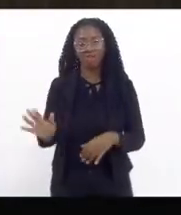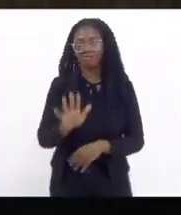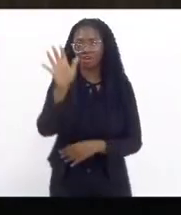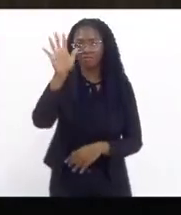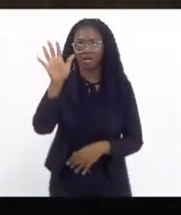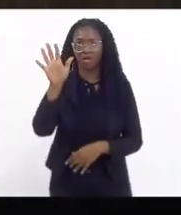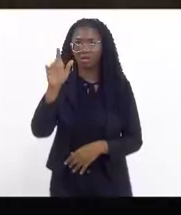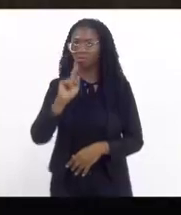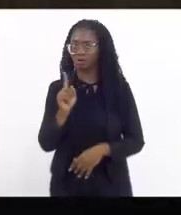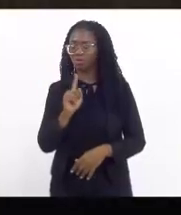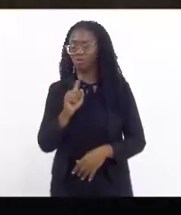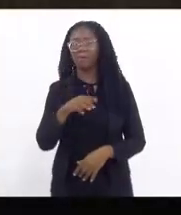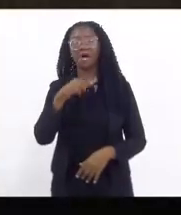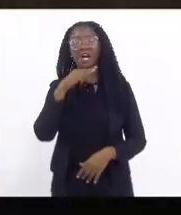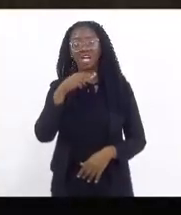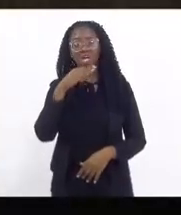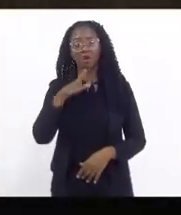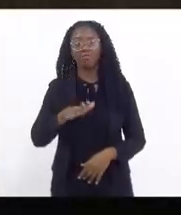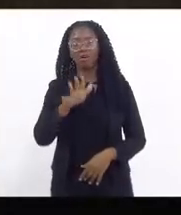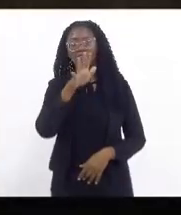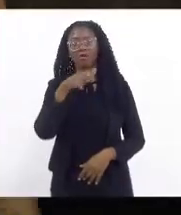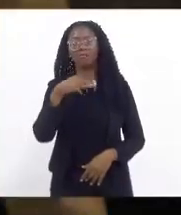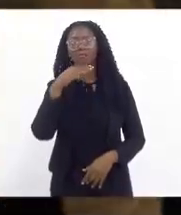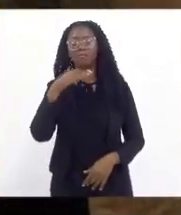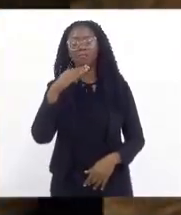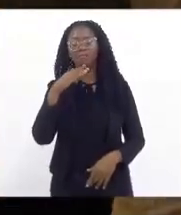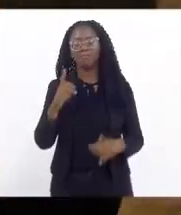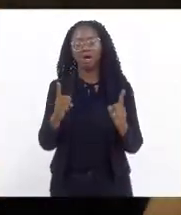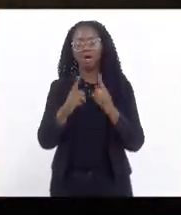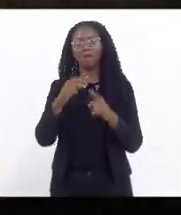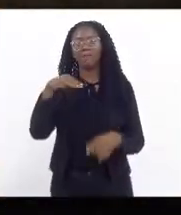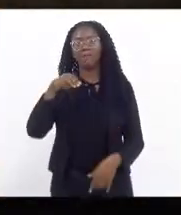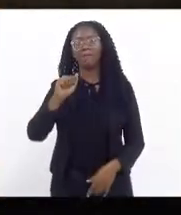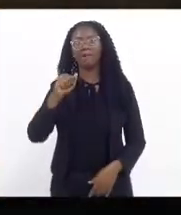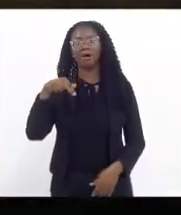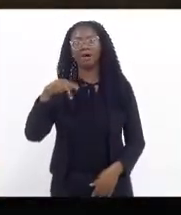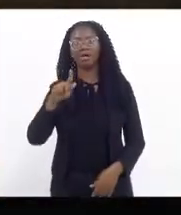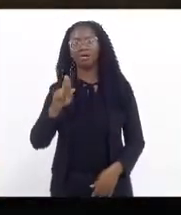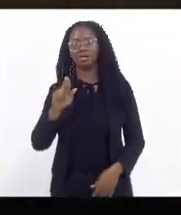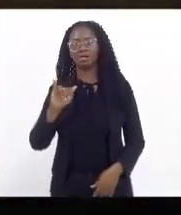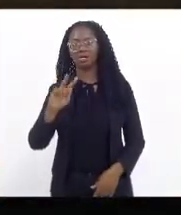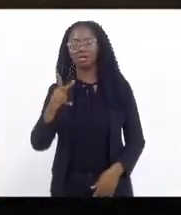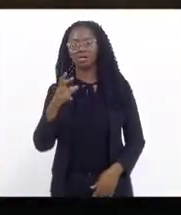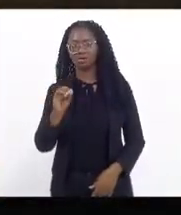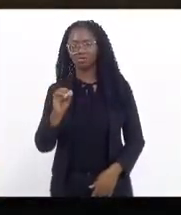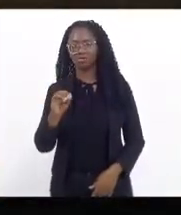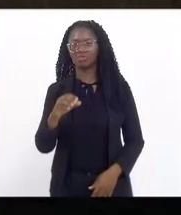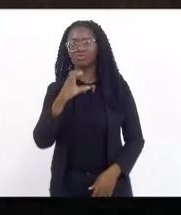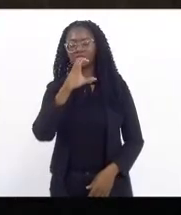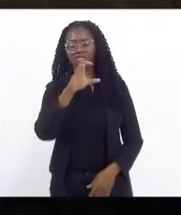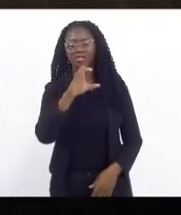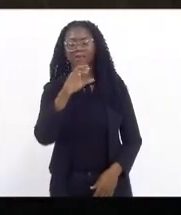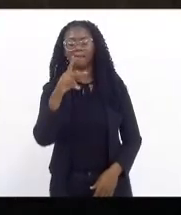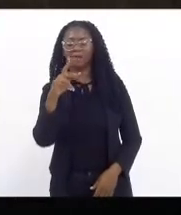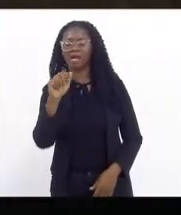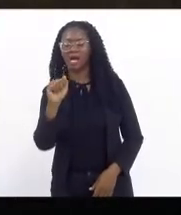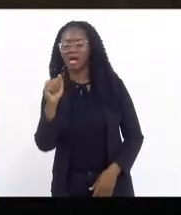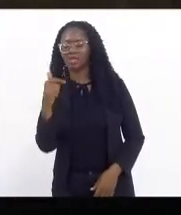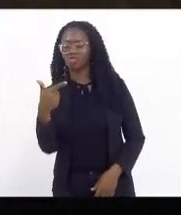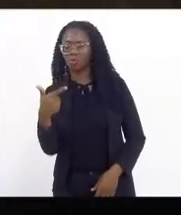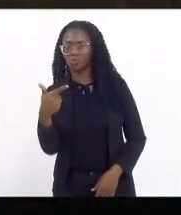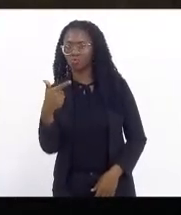favela de Manguinhos, ali no complexo de Manguinhos, no CHP2. Então, é